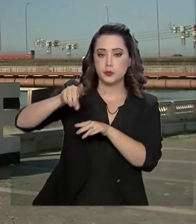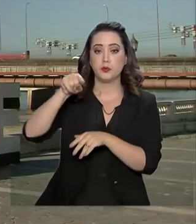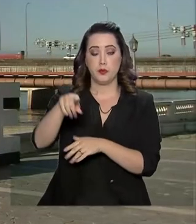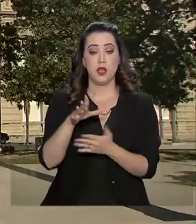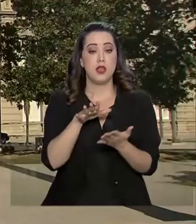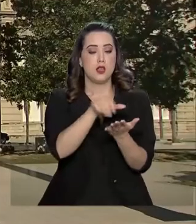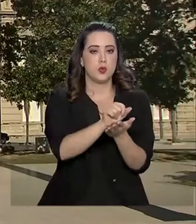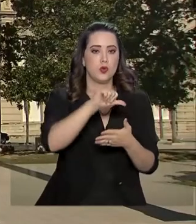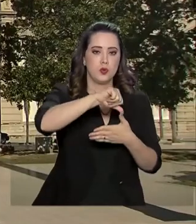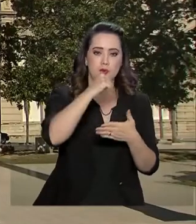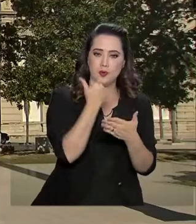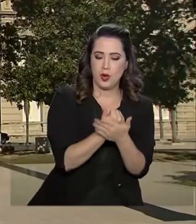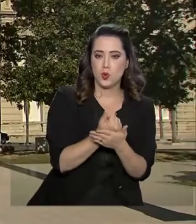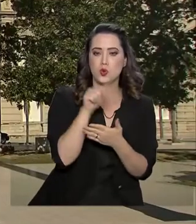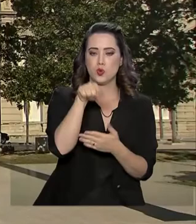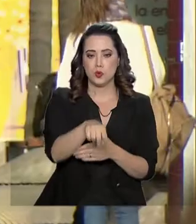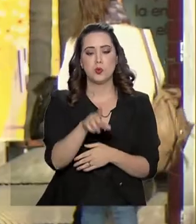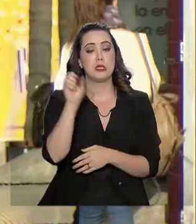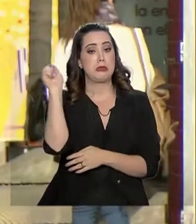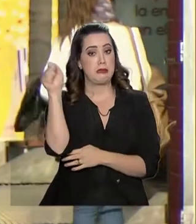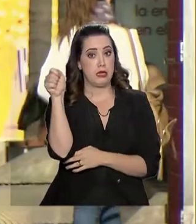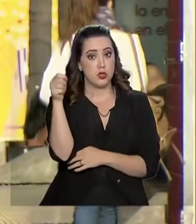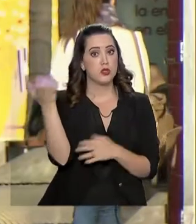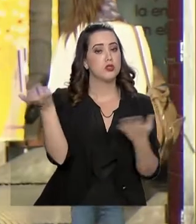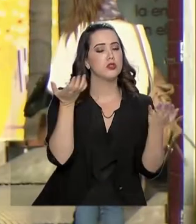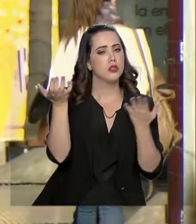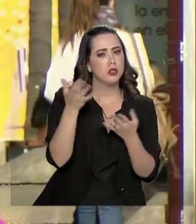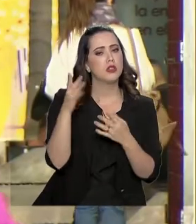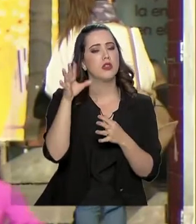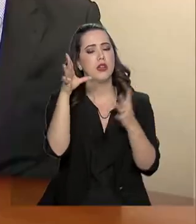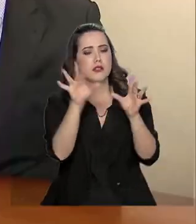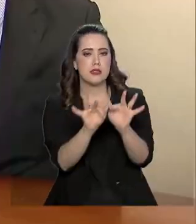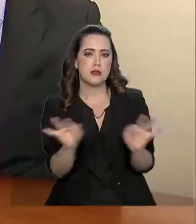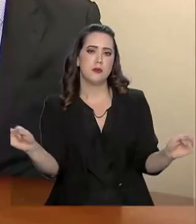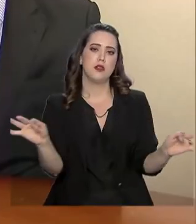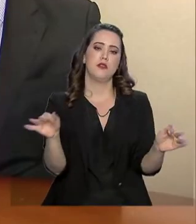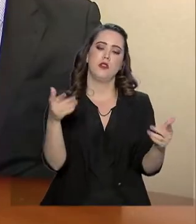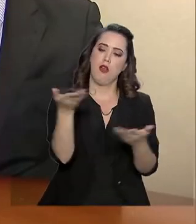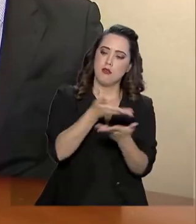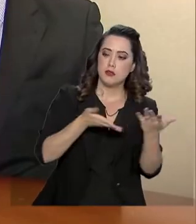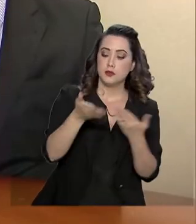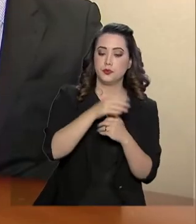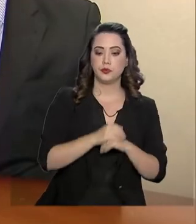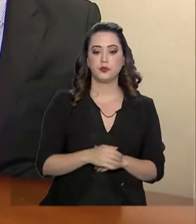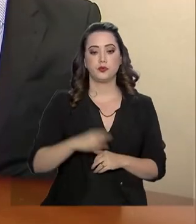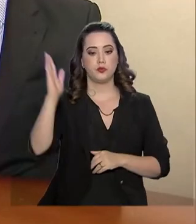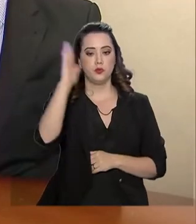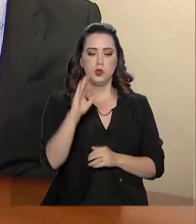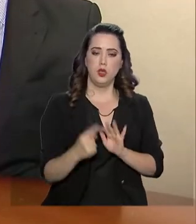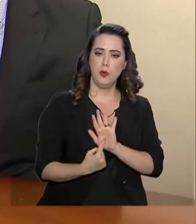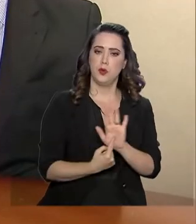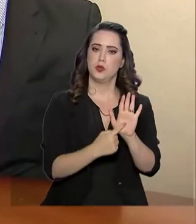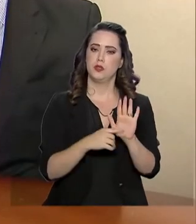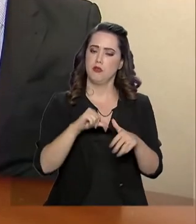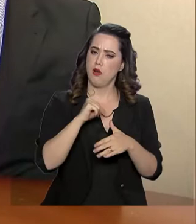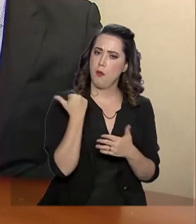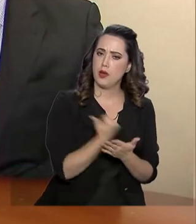Santa Fé e quer criar novas medidas para simplificar as relações. O Brasil quer imprimir ao Mercosul um